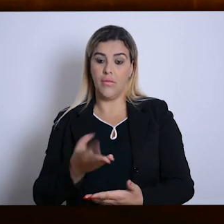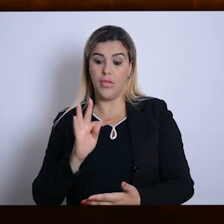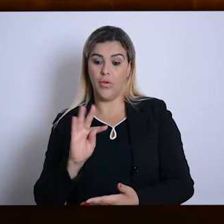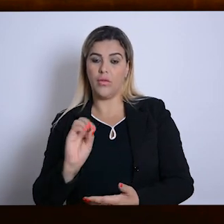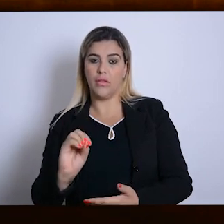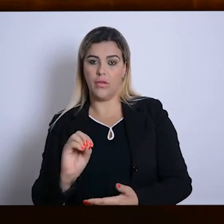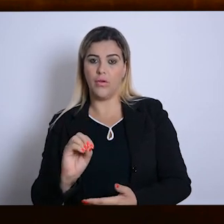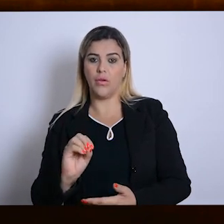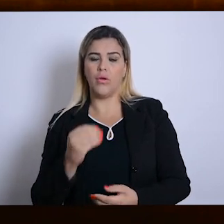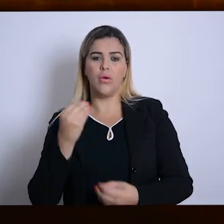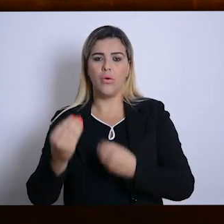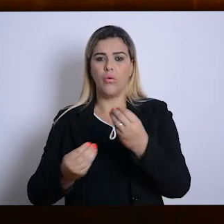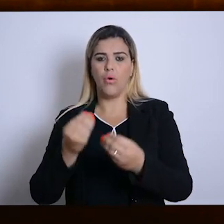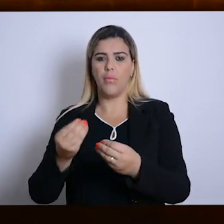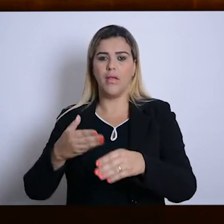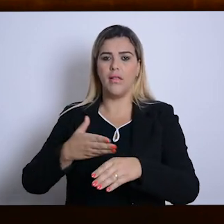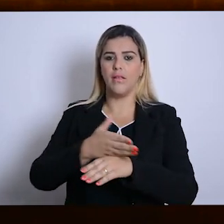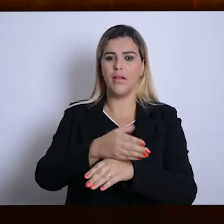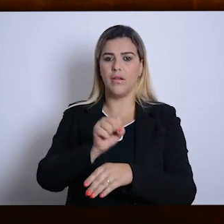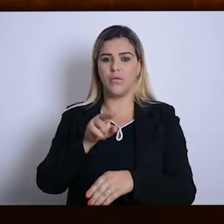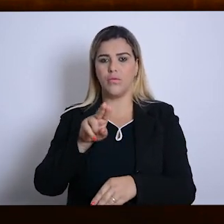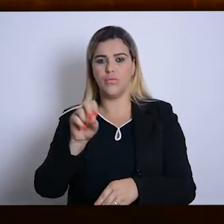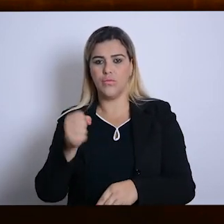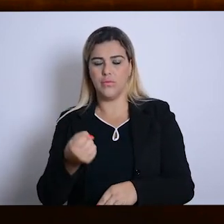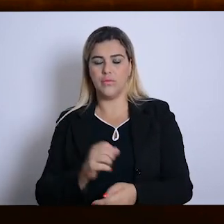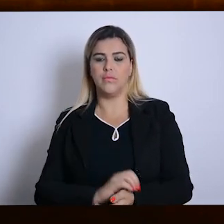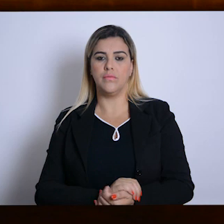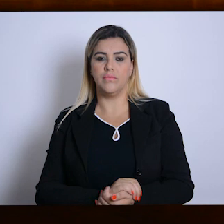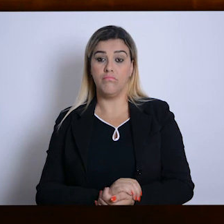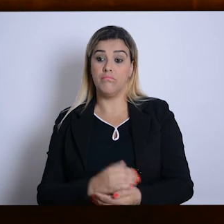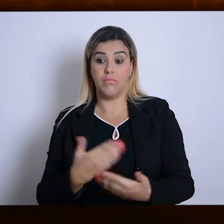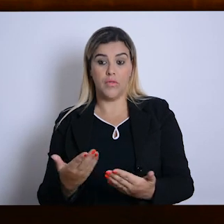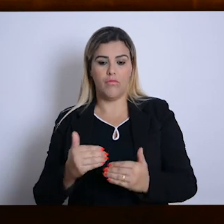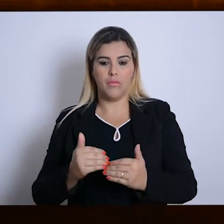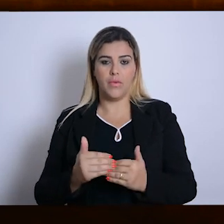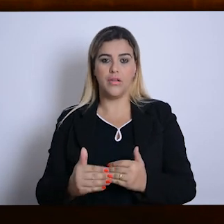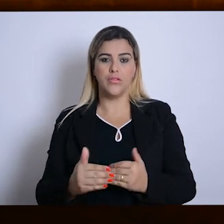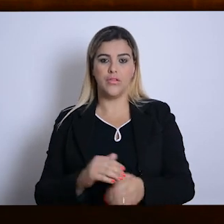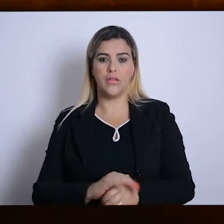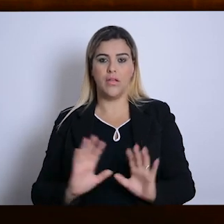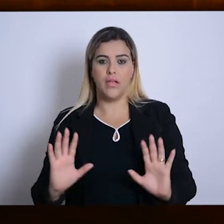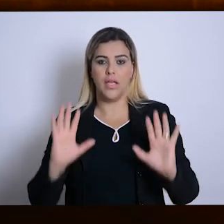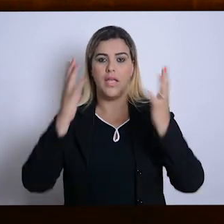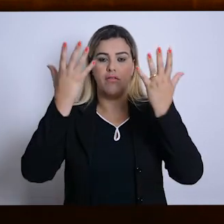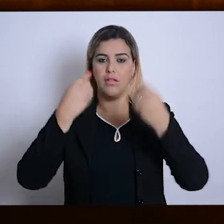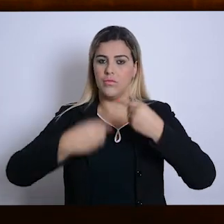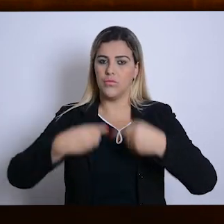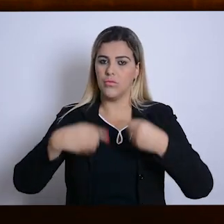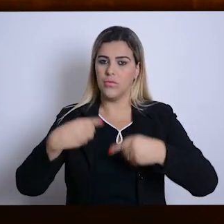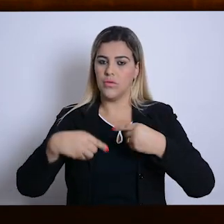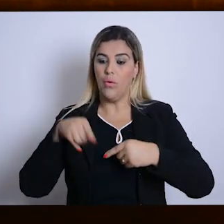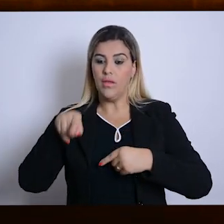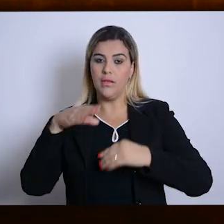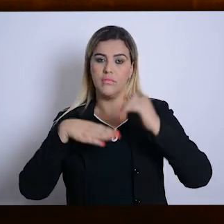faria presente nesse dispositivo de saúde? E foi a partir de eventos, de discussões, que esse profissional começou